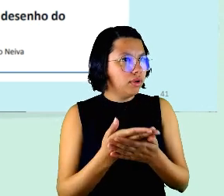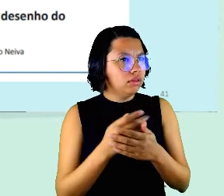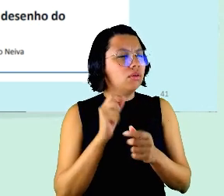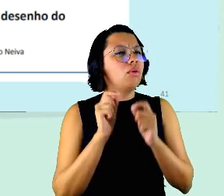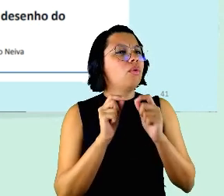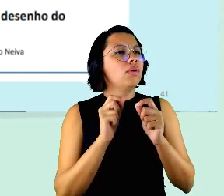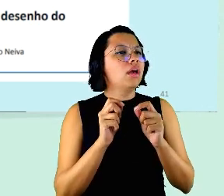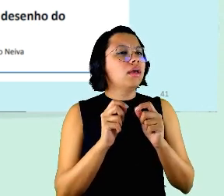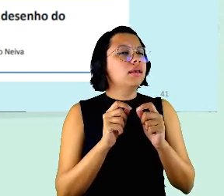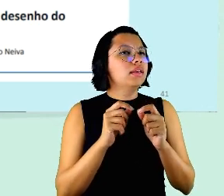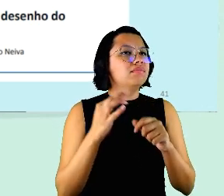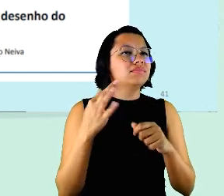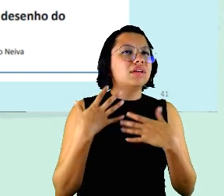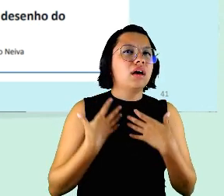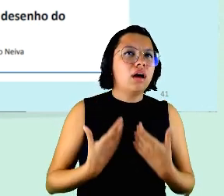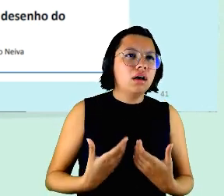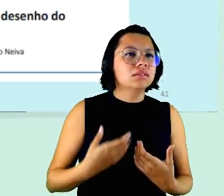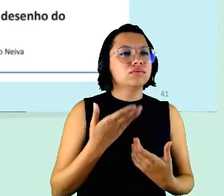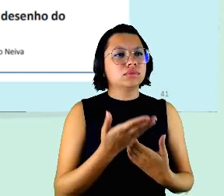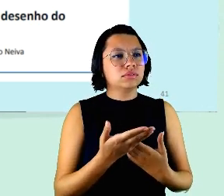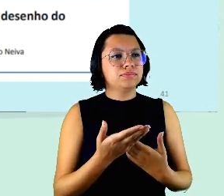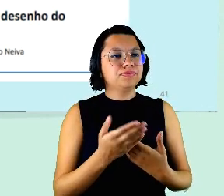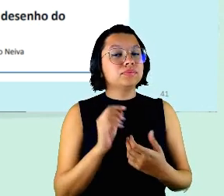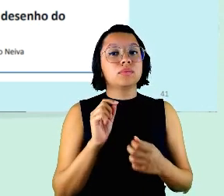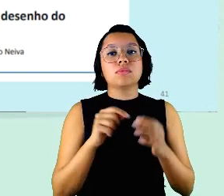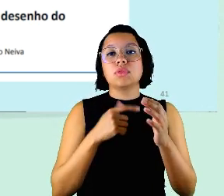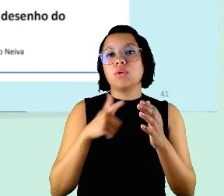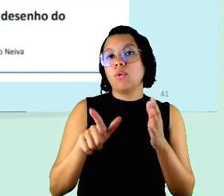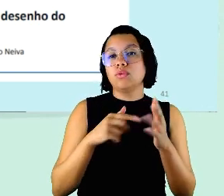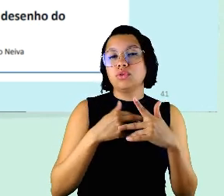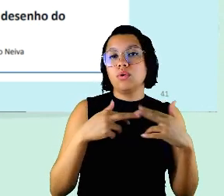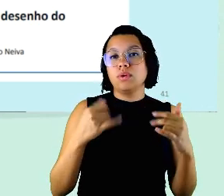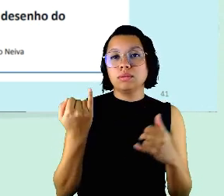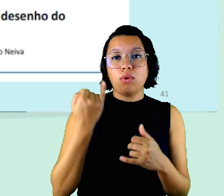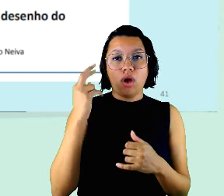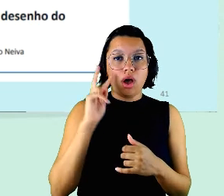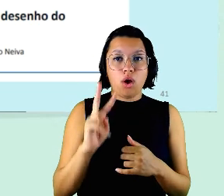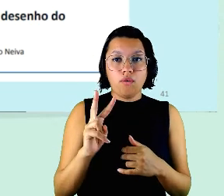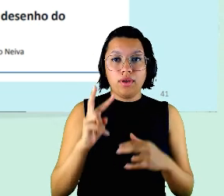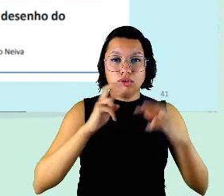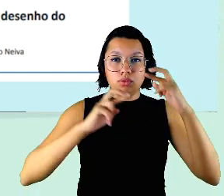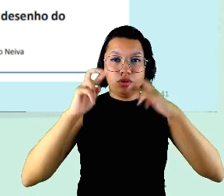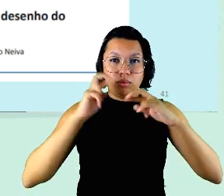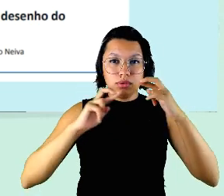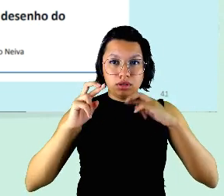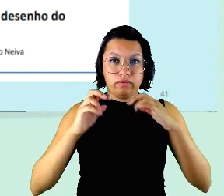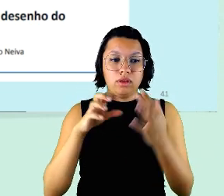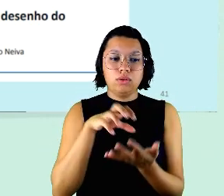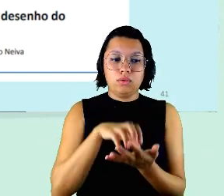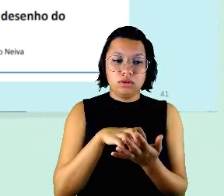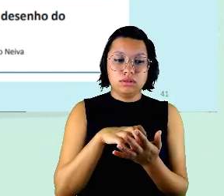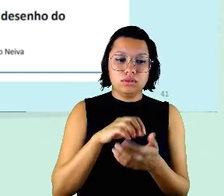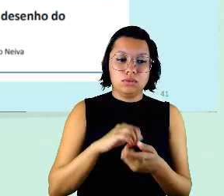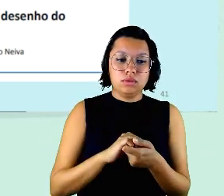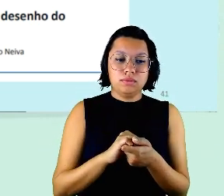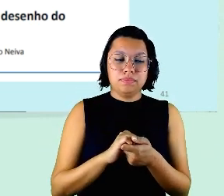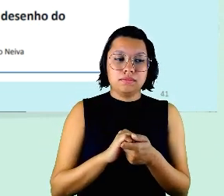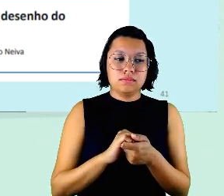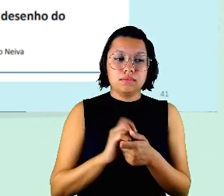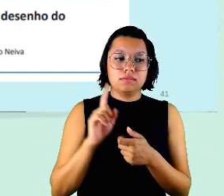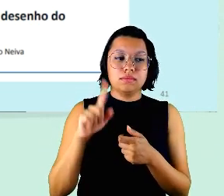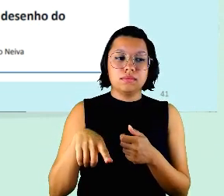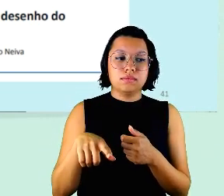e a outra coisa muito importante que eu vejo que eu tenho observado em organizações que estão indo bem com isso é a